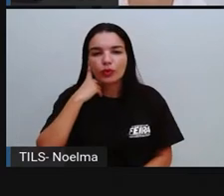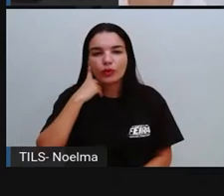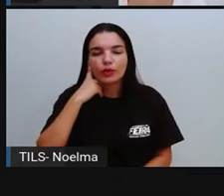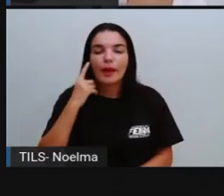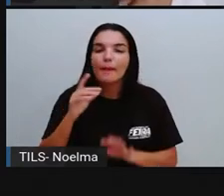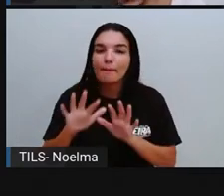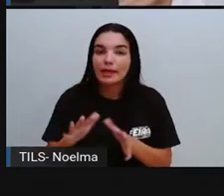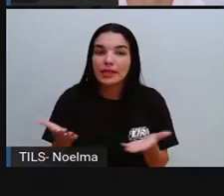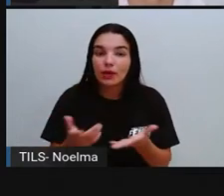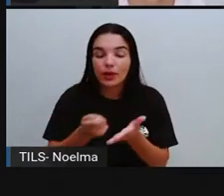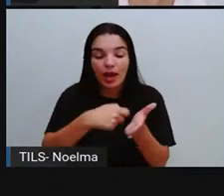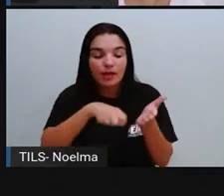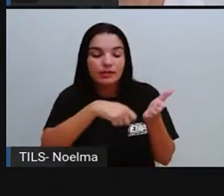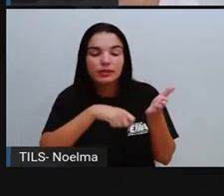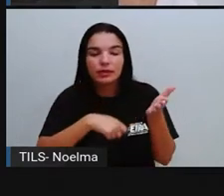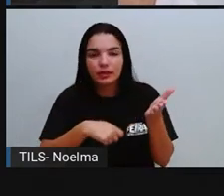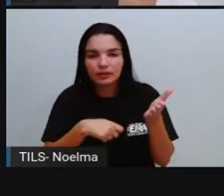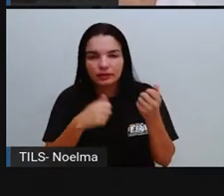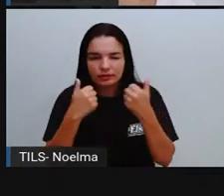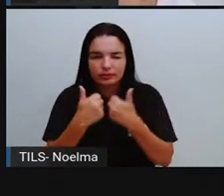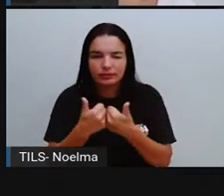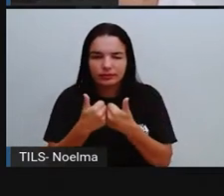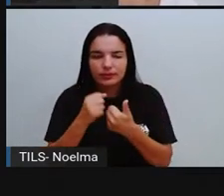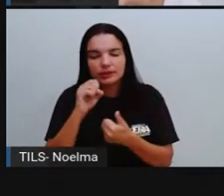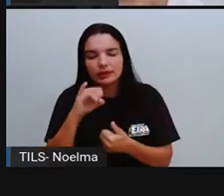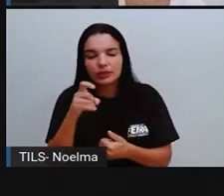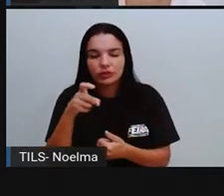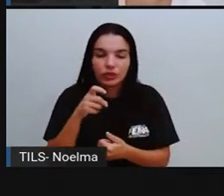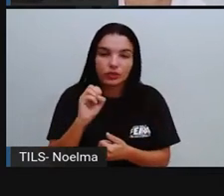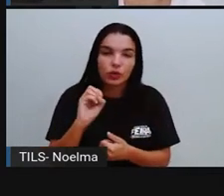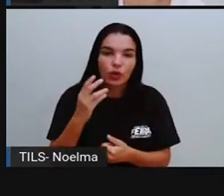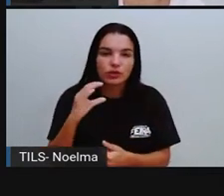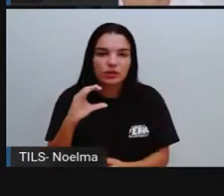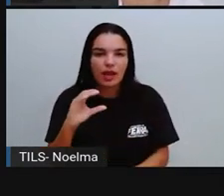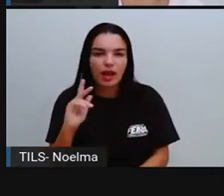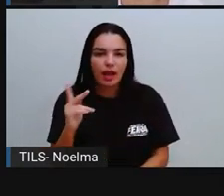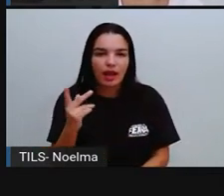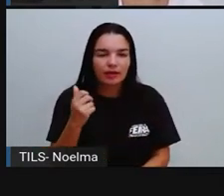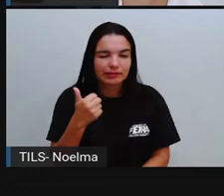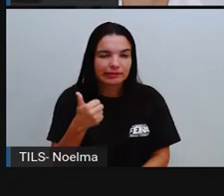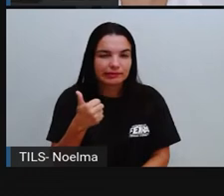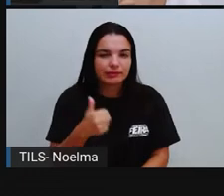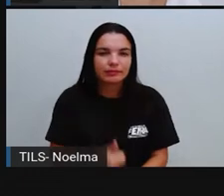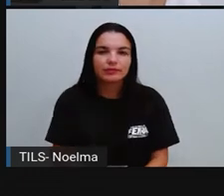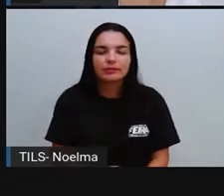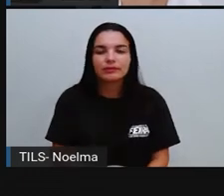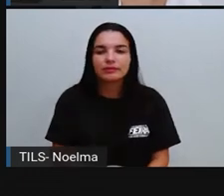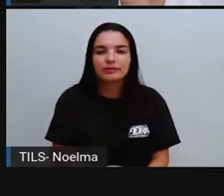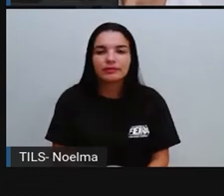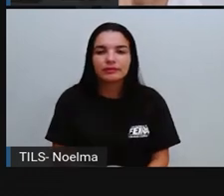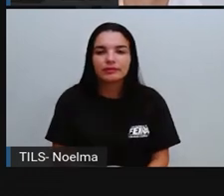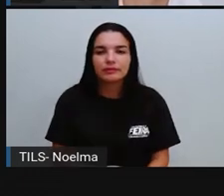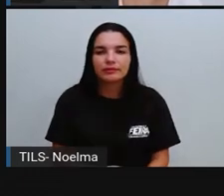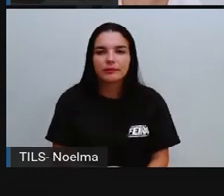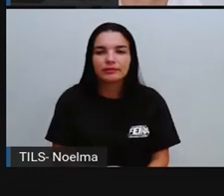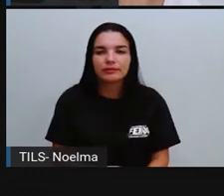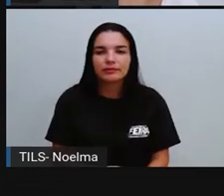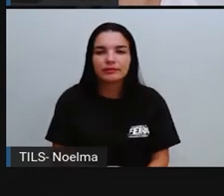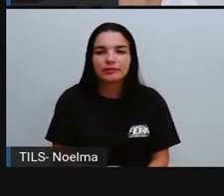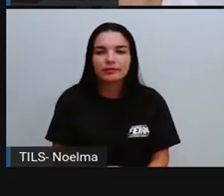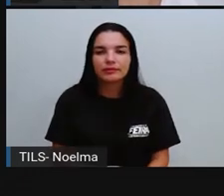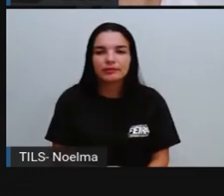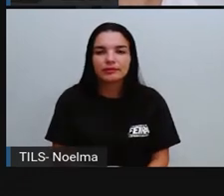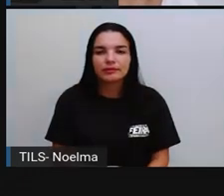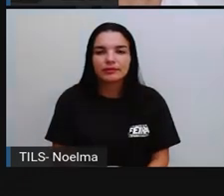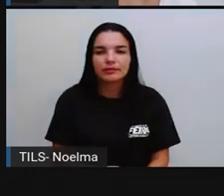gente vai estar olhando a escrita, Se é com X ou se é com CH, Tá bom? Mas é o mesmo som, O CH e